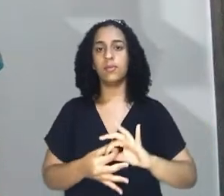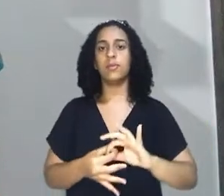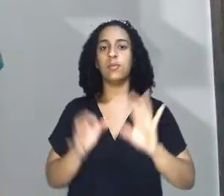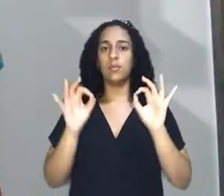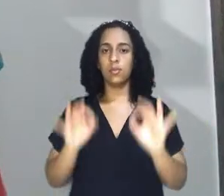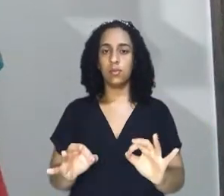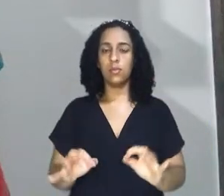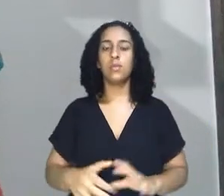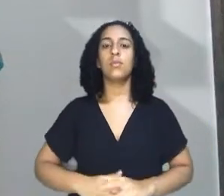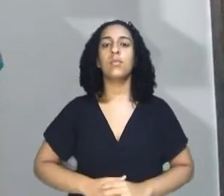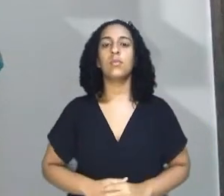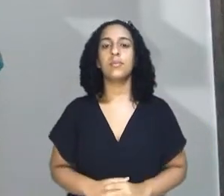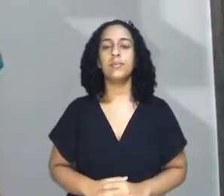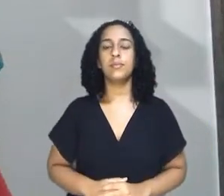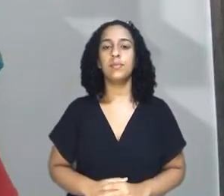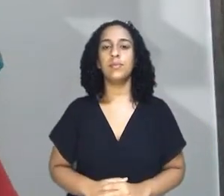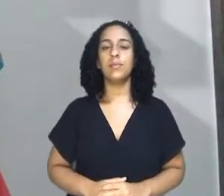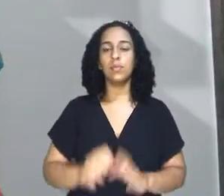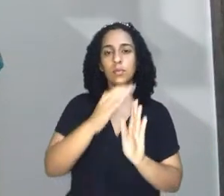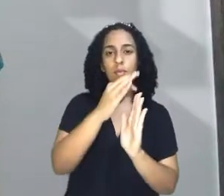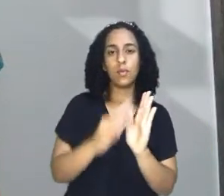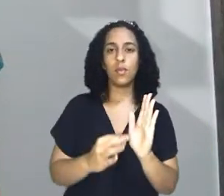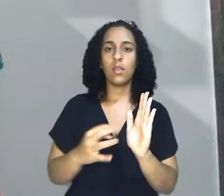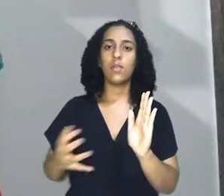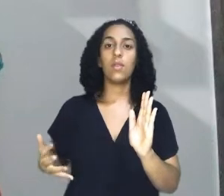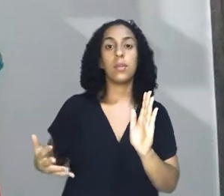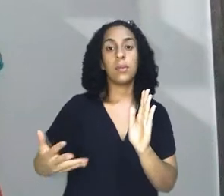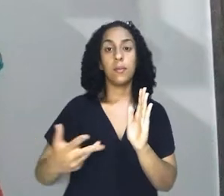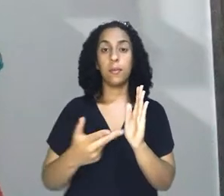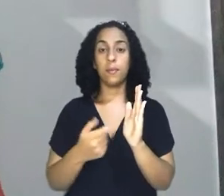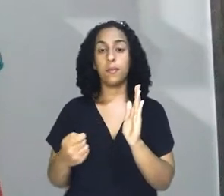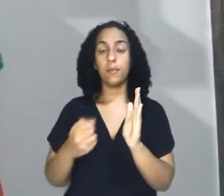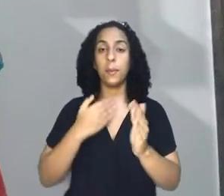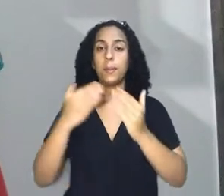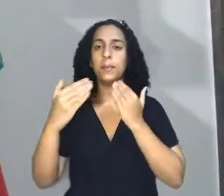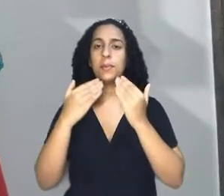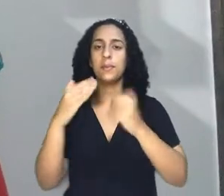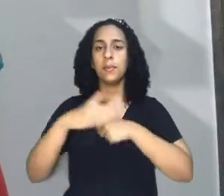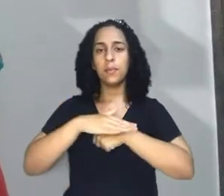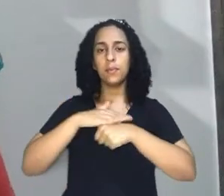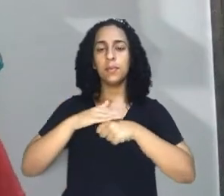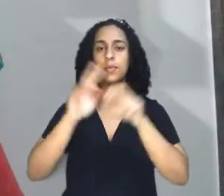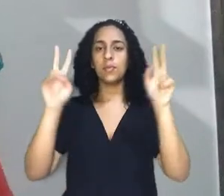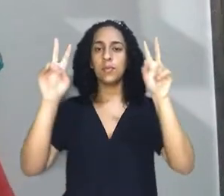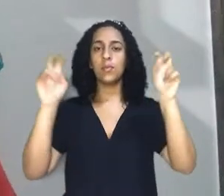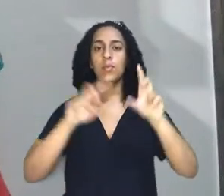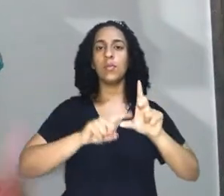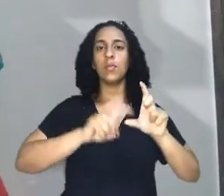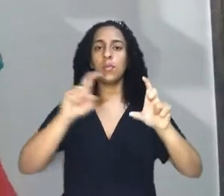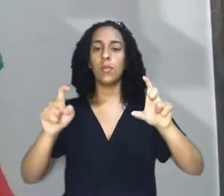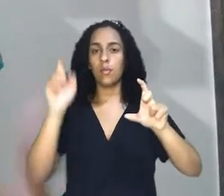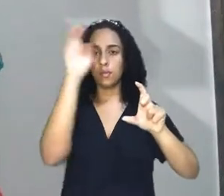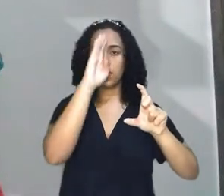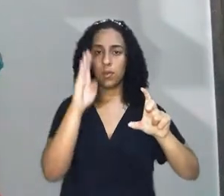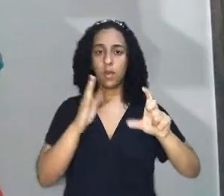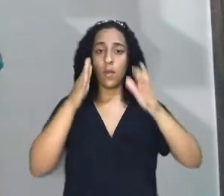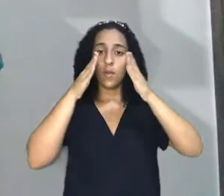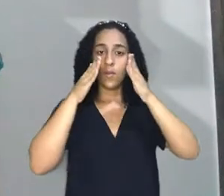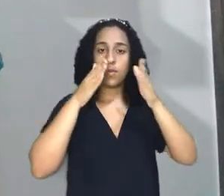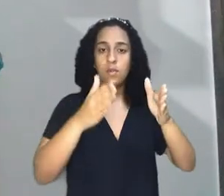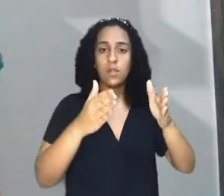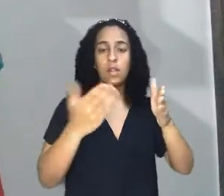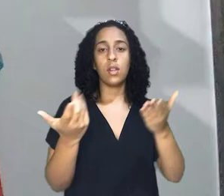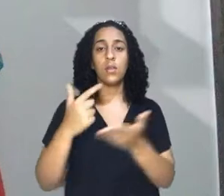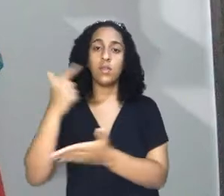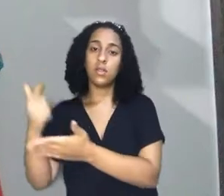específico. Esse texto é um excelente material para discutirmos a independência do Brasil por uma perspectiva que nem sempre